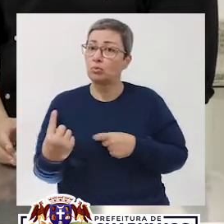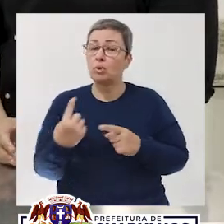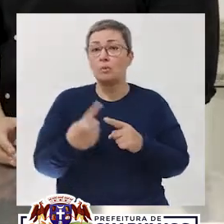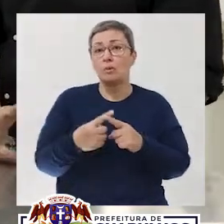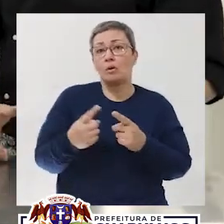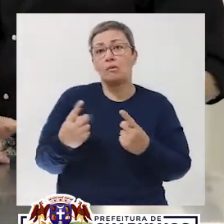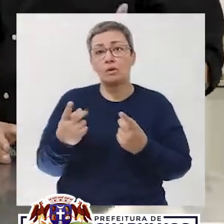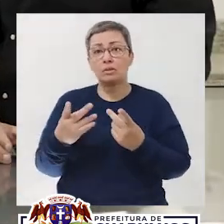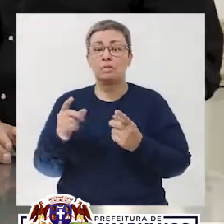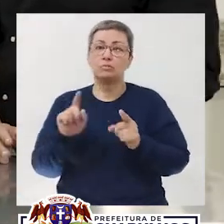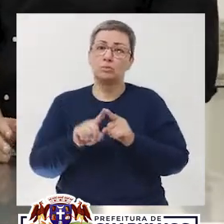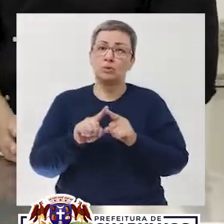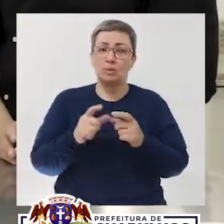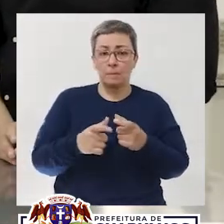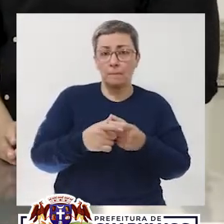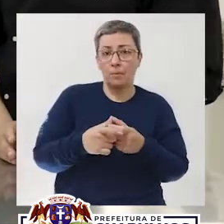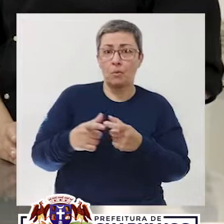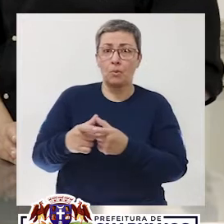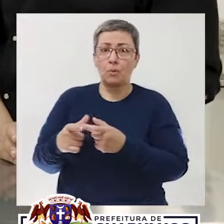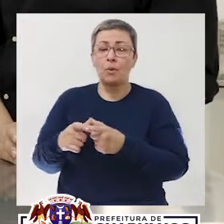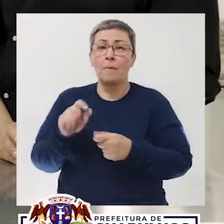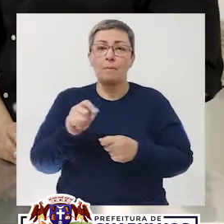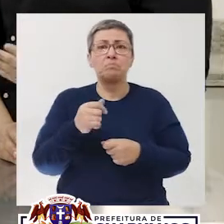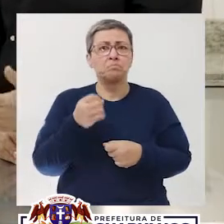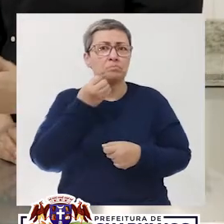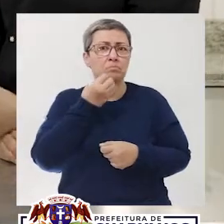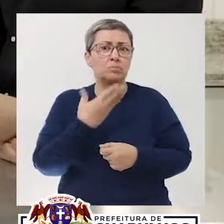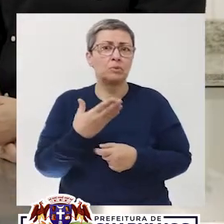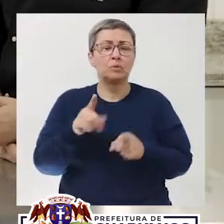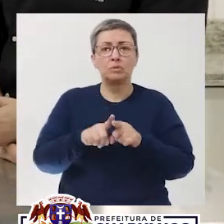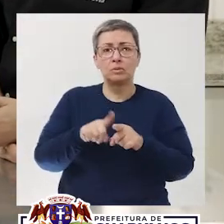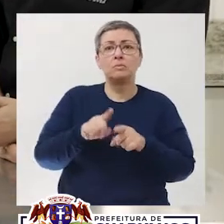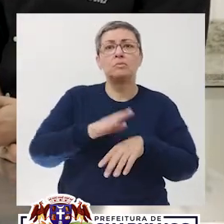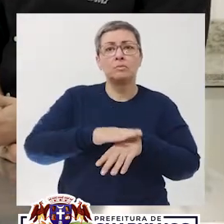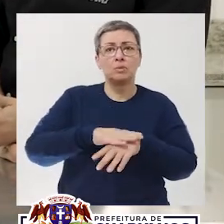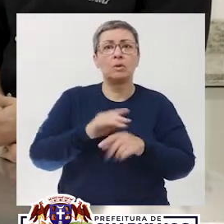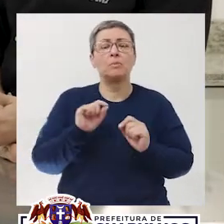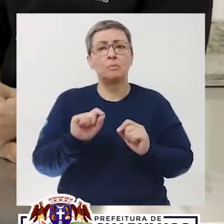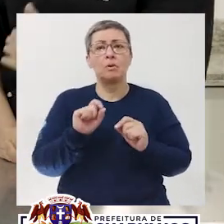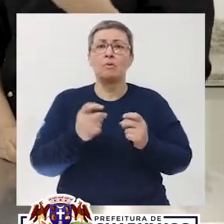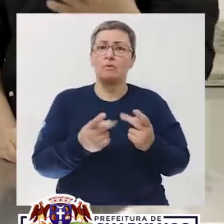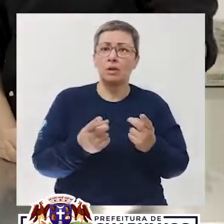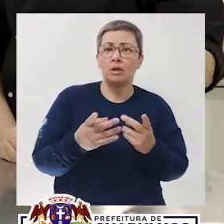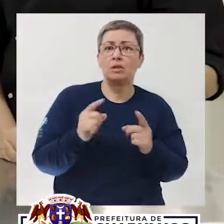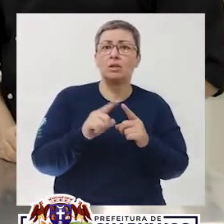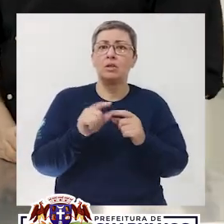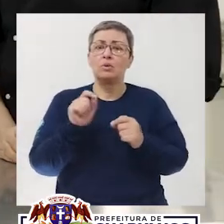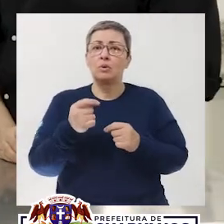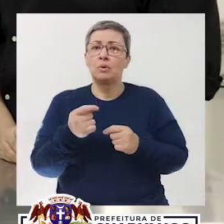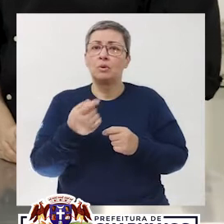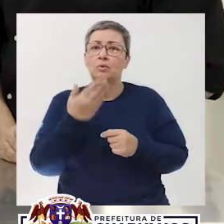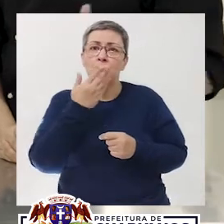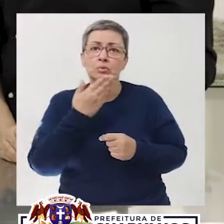Então, para você vender ela em uma porção individual, fica bem bacana de se fazer também, Maru? Porque você vai vender